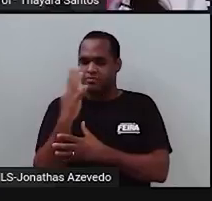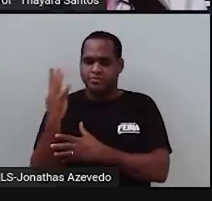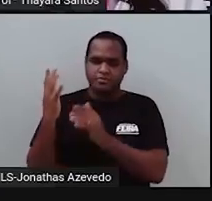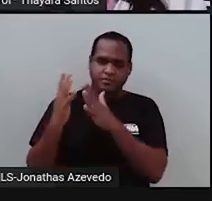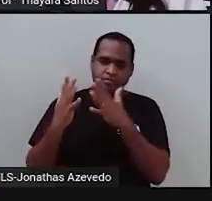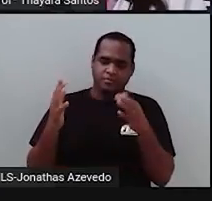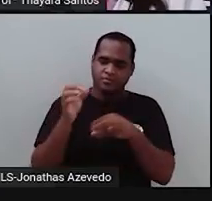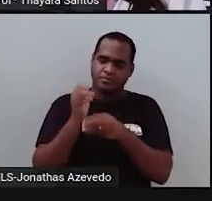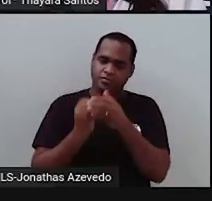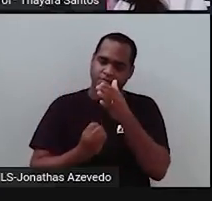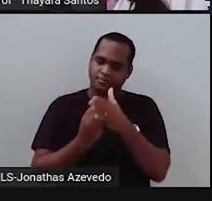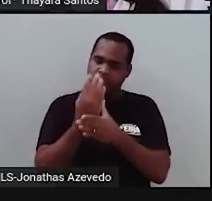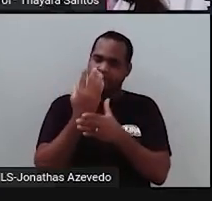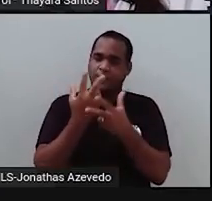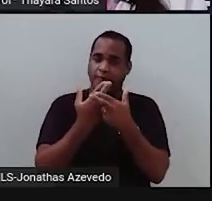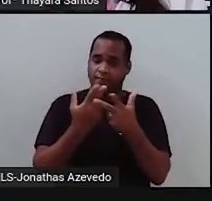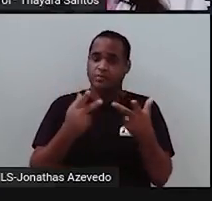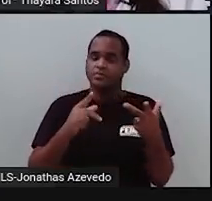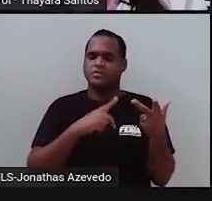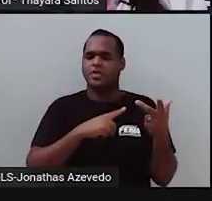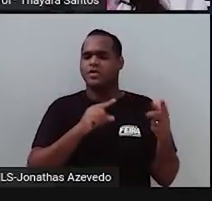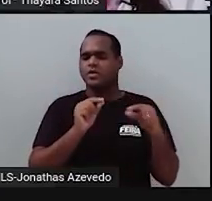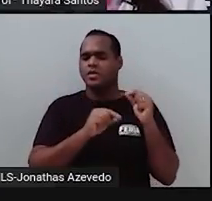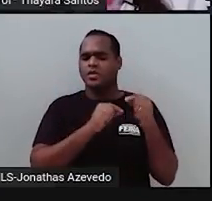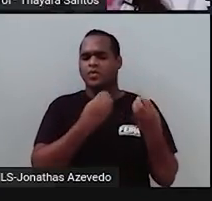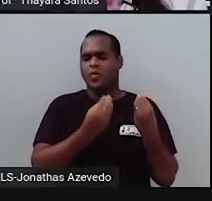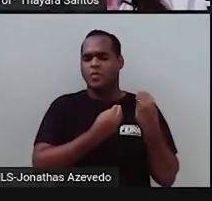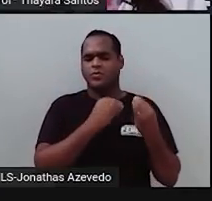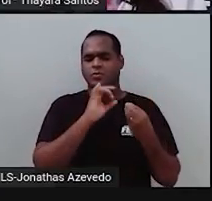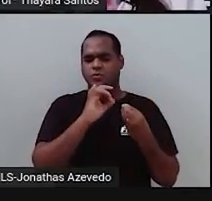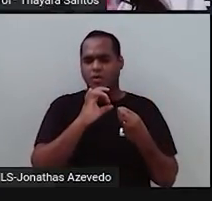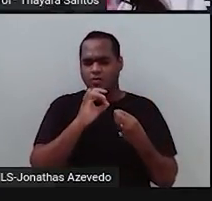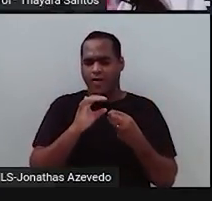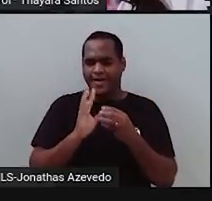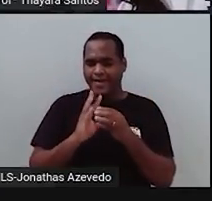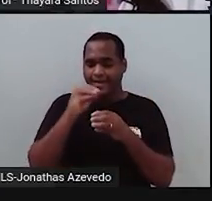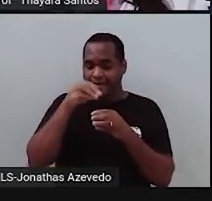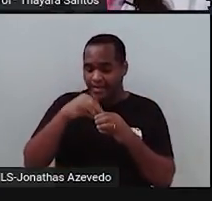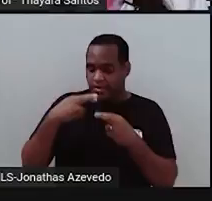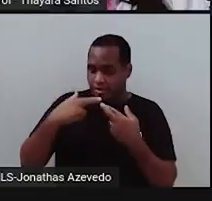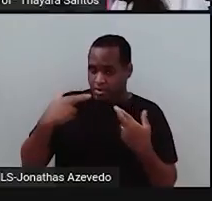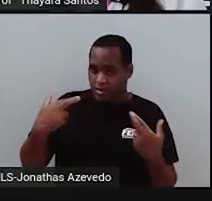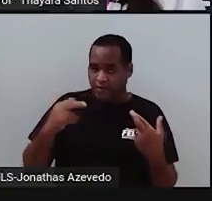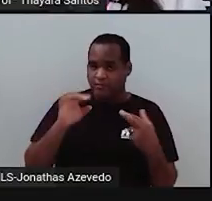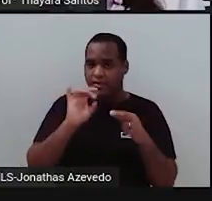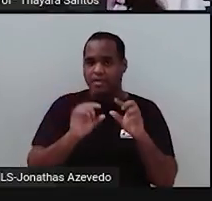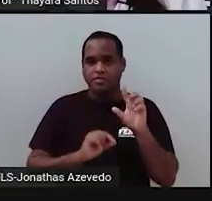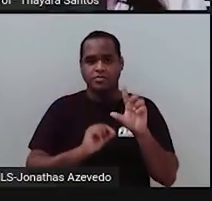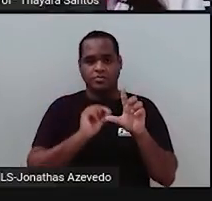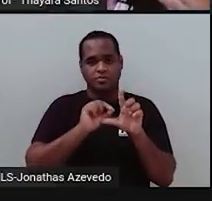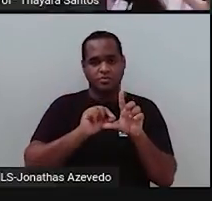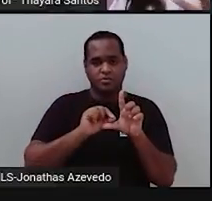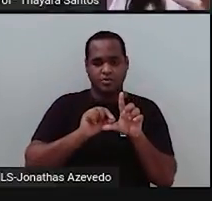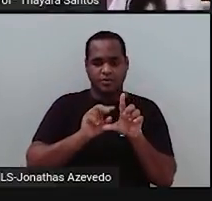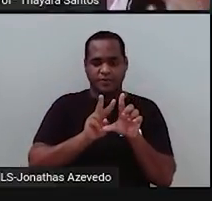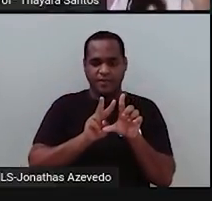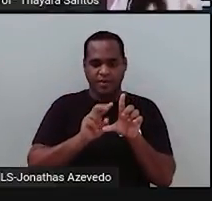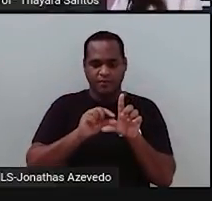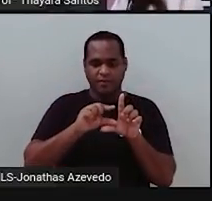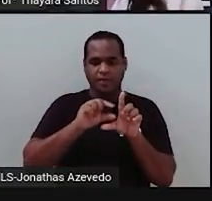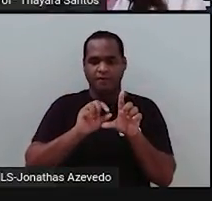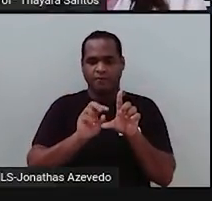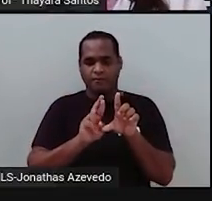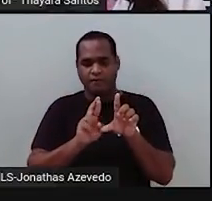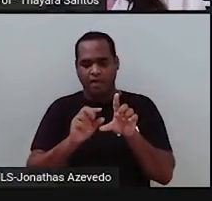células reprodutivas dela, ela só pode formar gametas com o genótipo V, R, porque ela não tem Vzinho nem